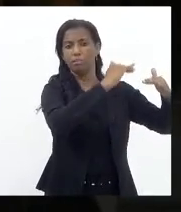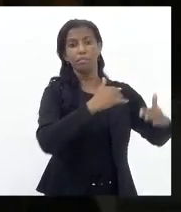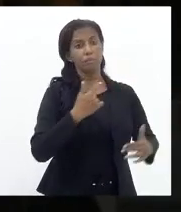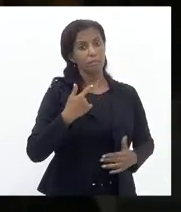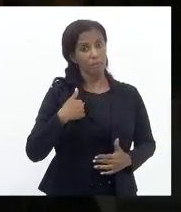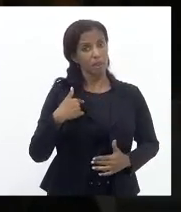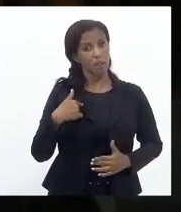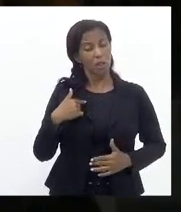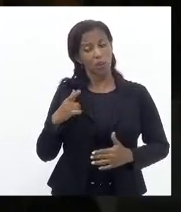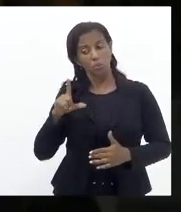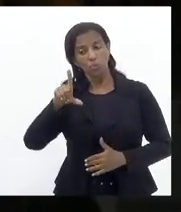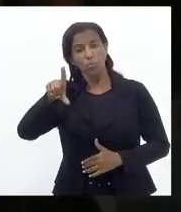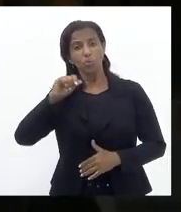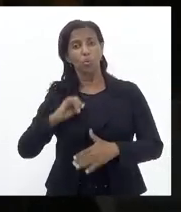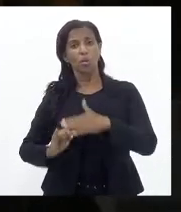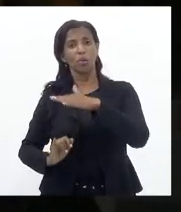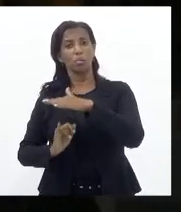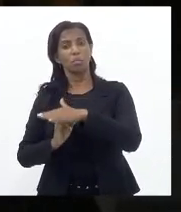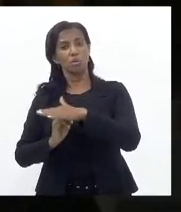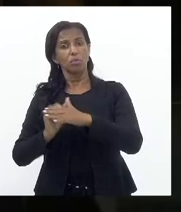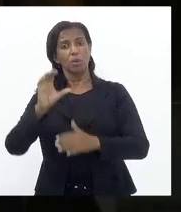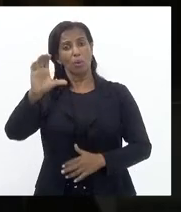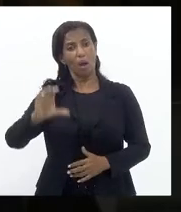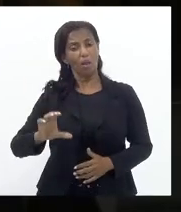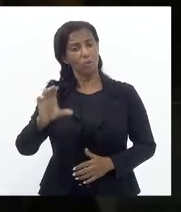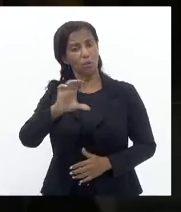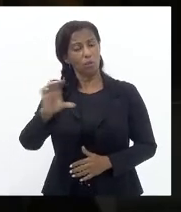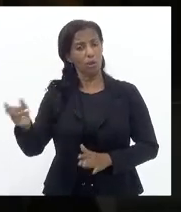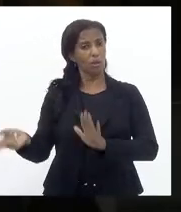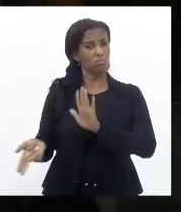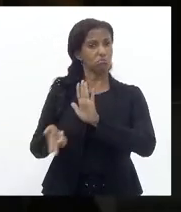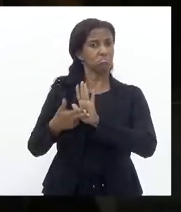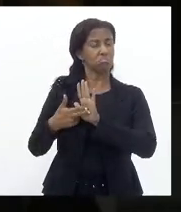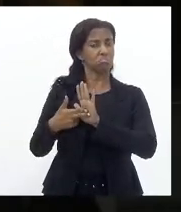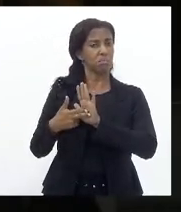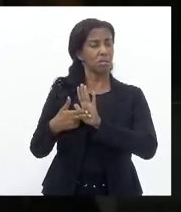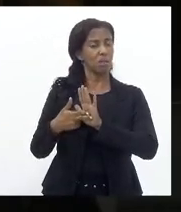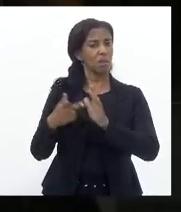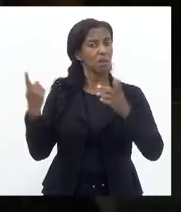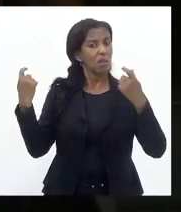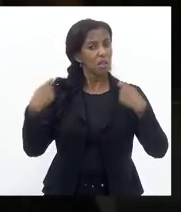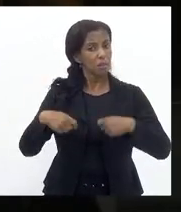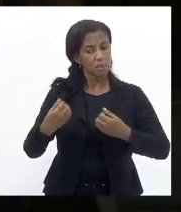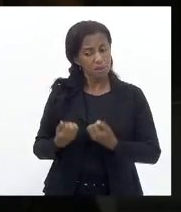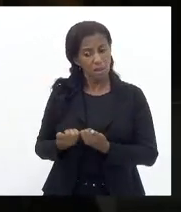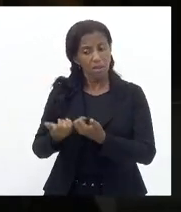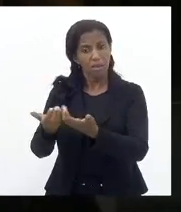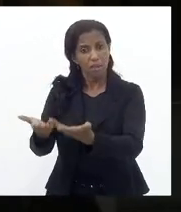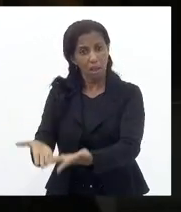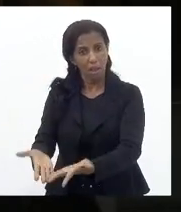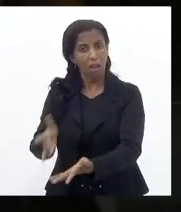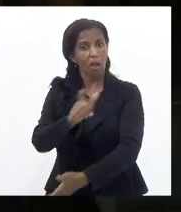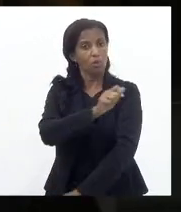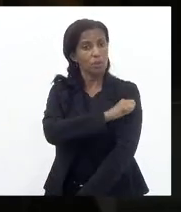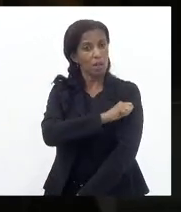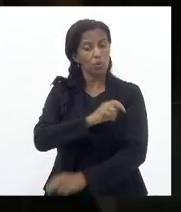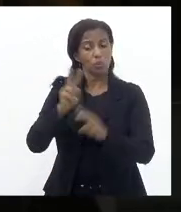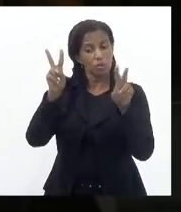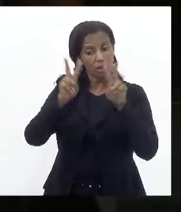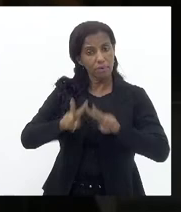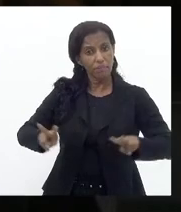instituição católica De ensino Portanto Uma instituição Confessional Que deve levar Aos alunos A visão